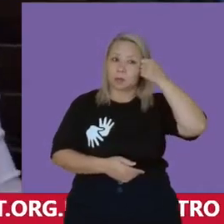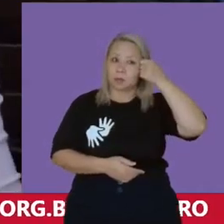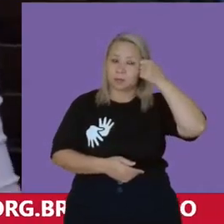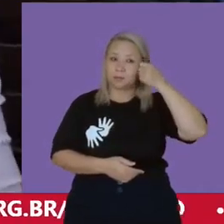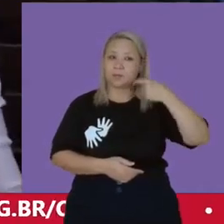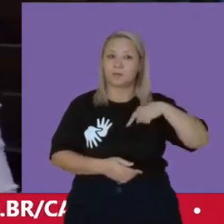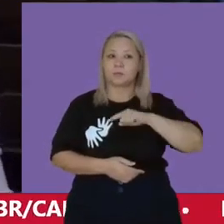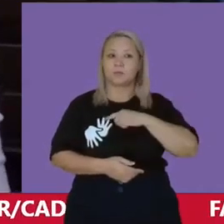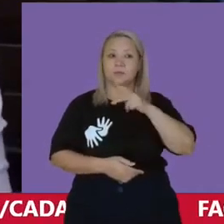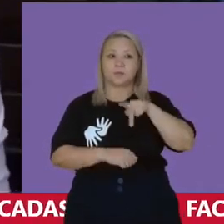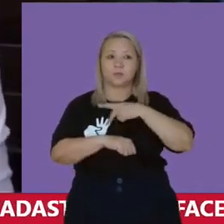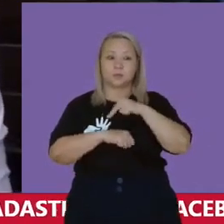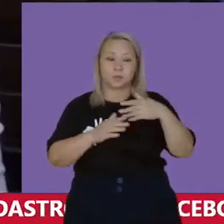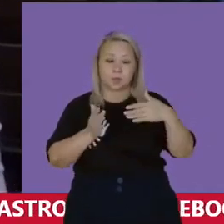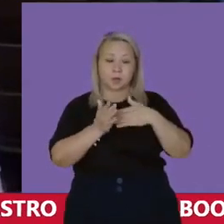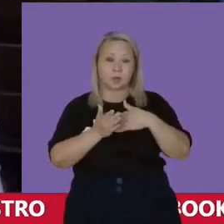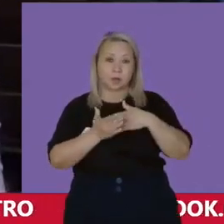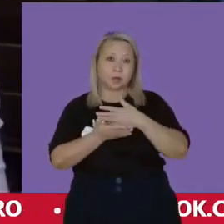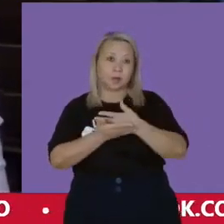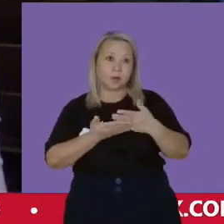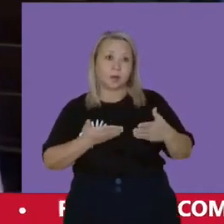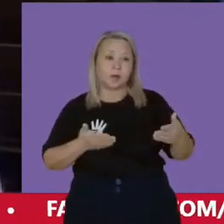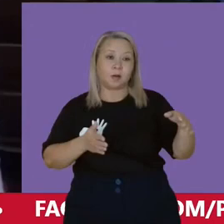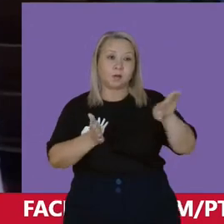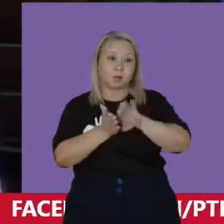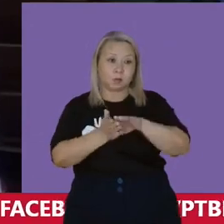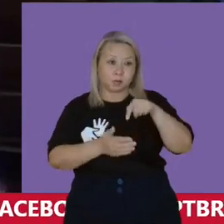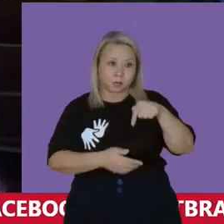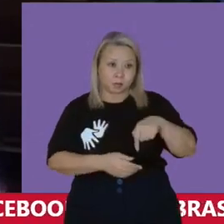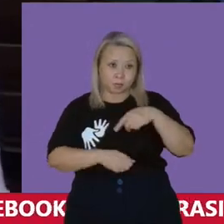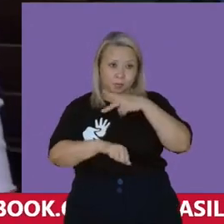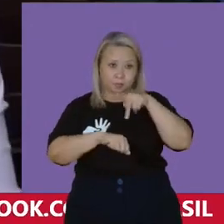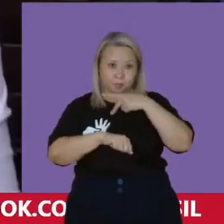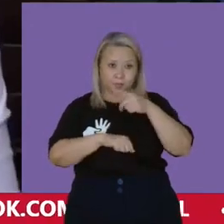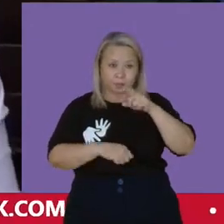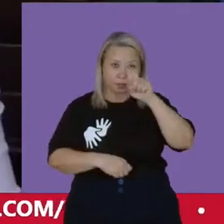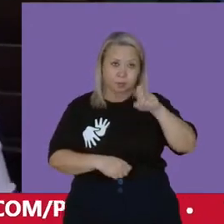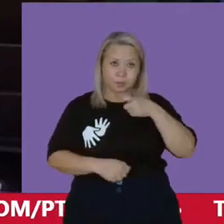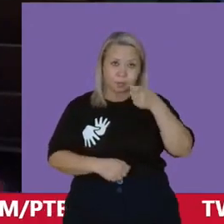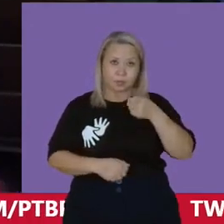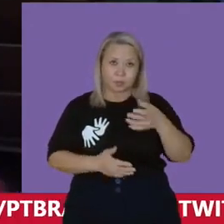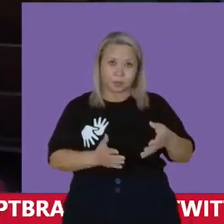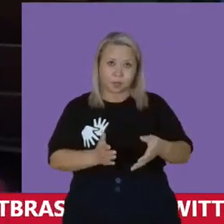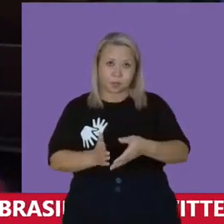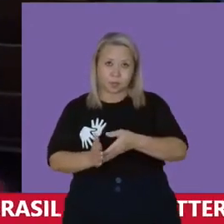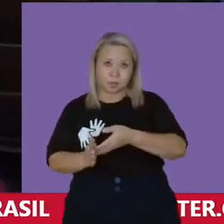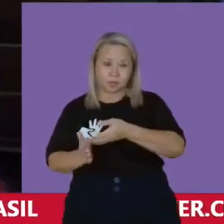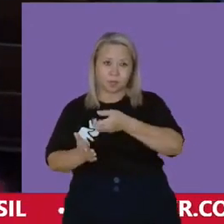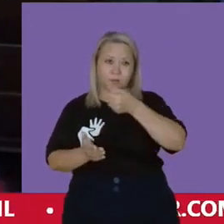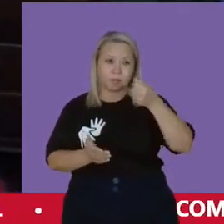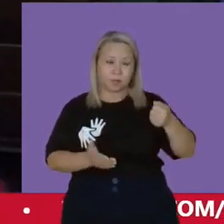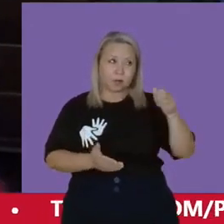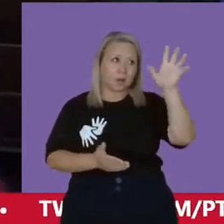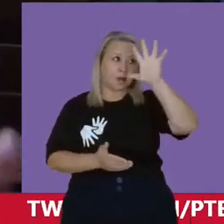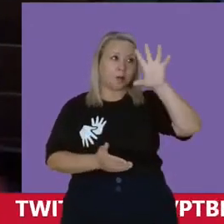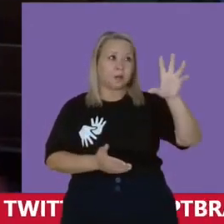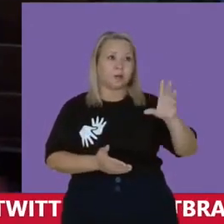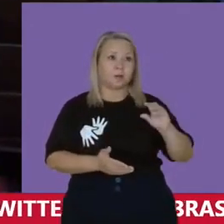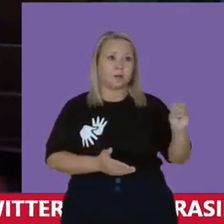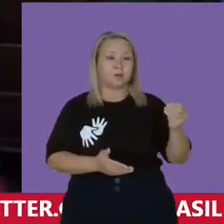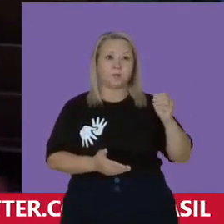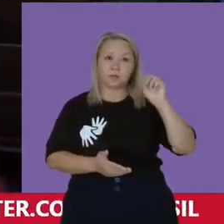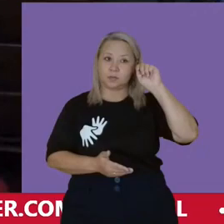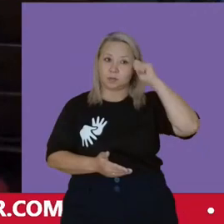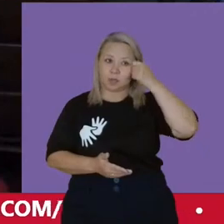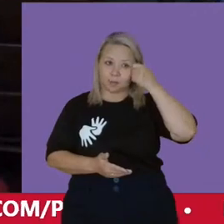Desde o dia em nós chegamos nesse país Desde o dia em que nós fomos arrancadas do continente africano De